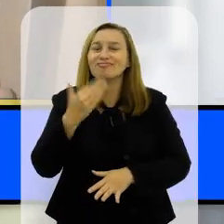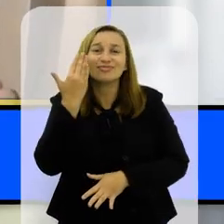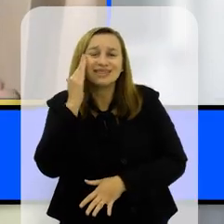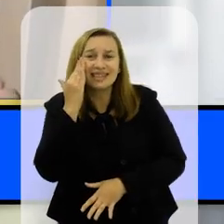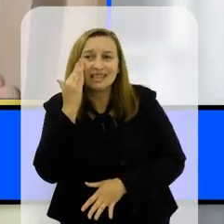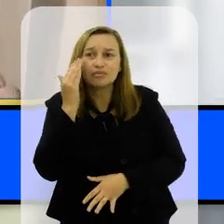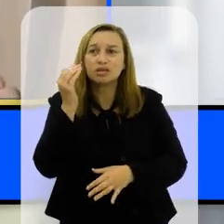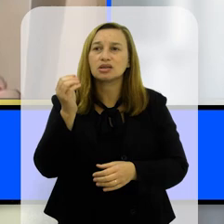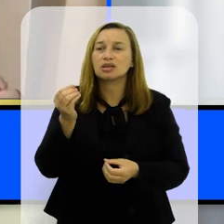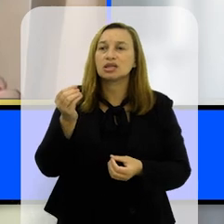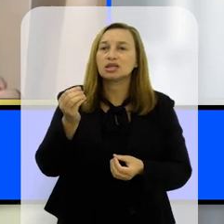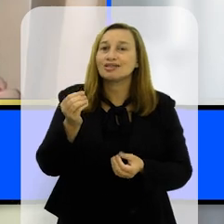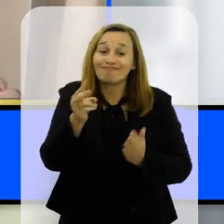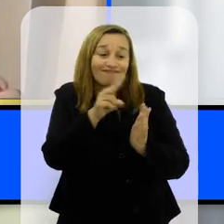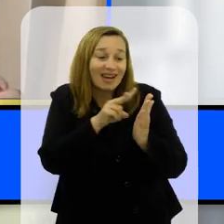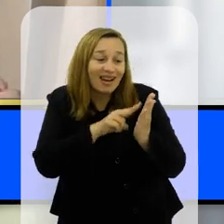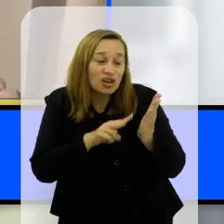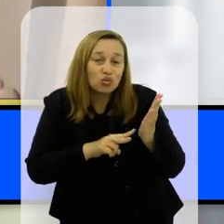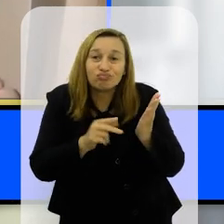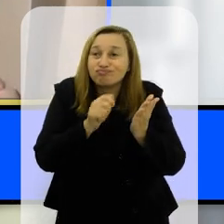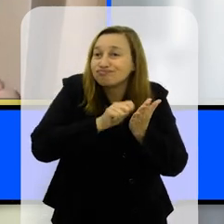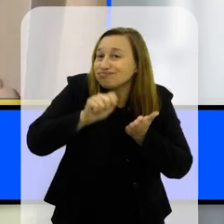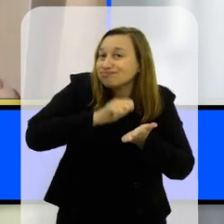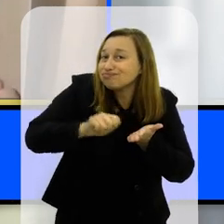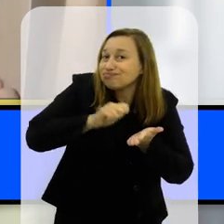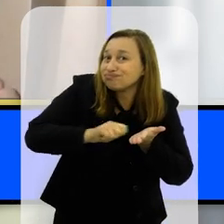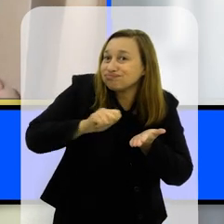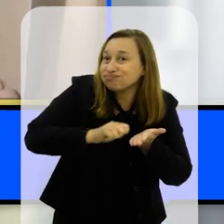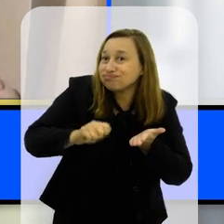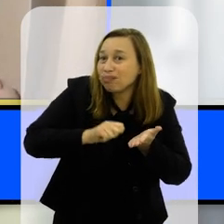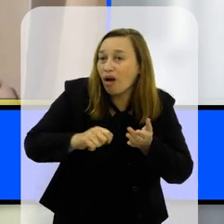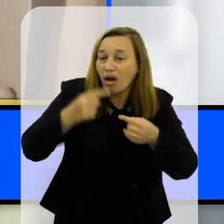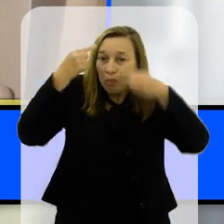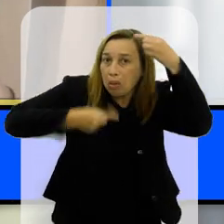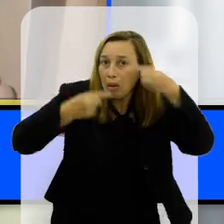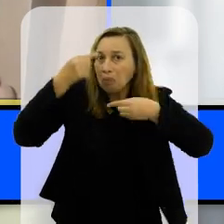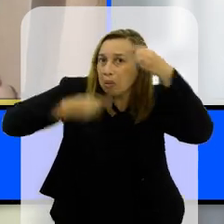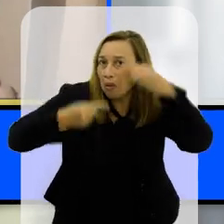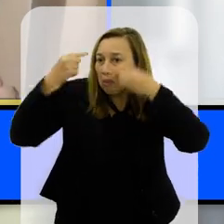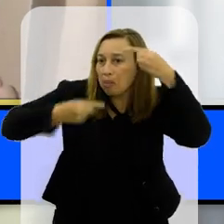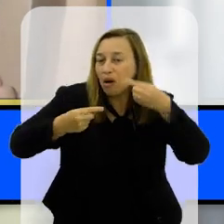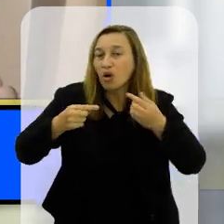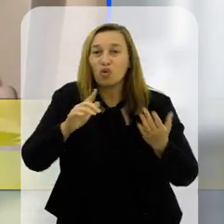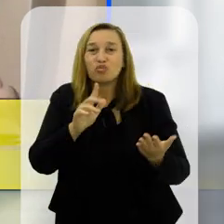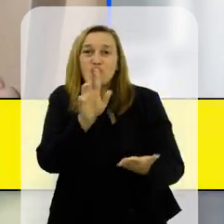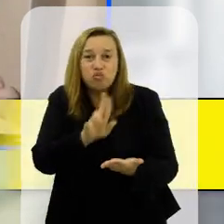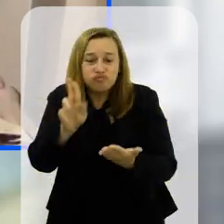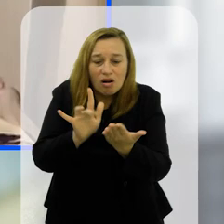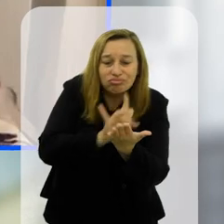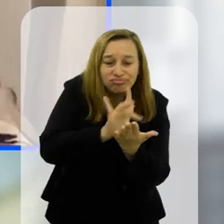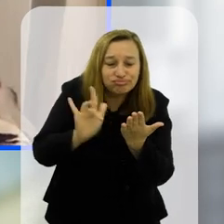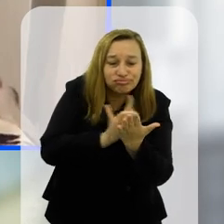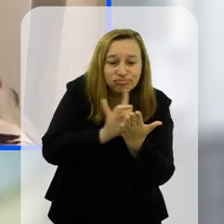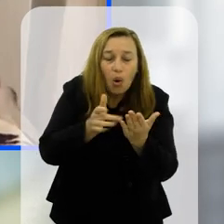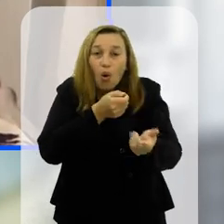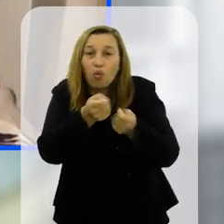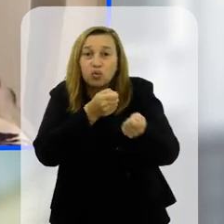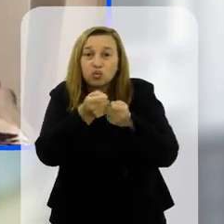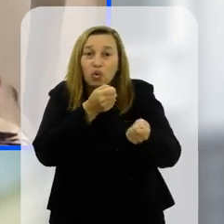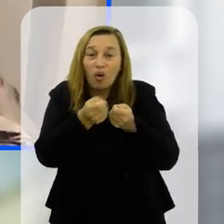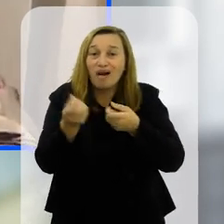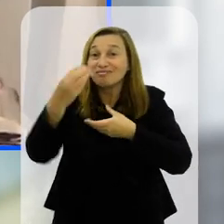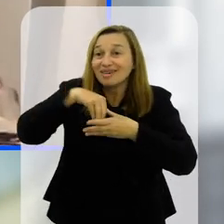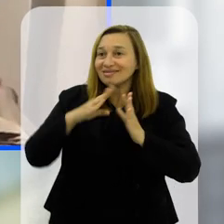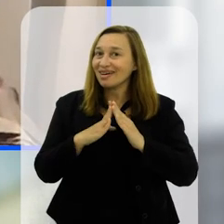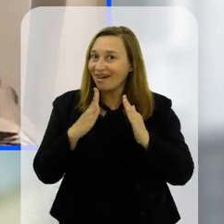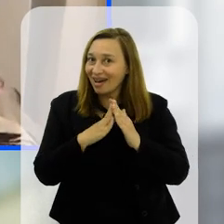compreensão de leitura escrita eles estão muito dispersos porque o uso de tela ele é muito difícil de ser controlado